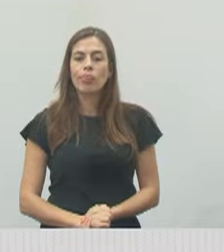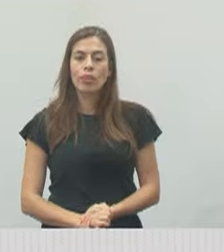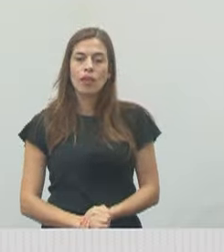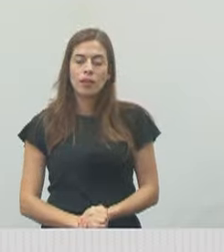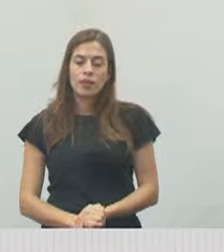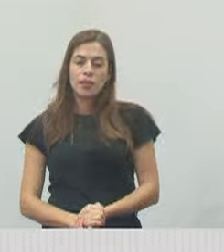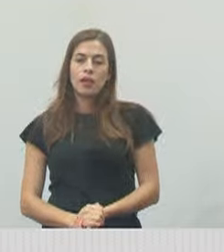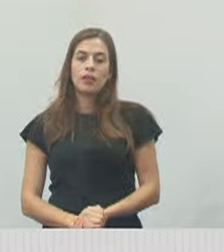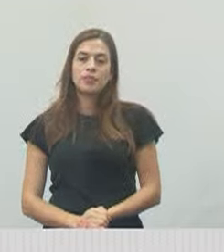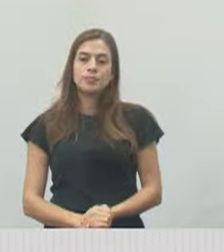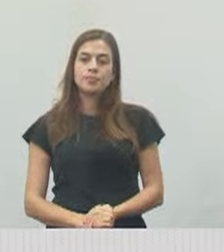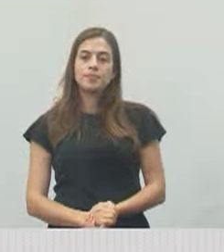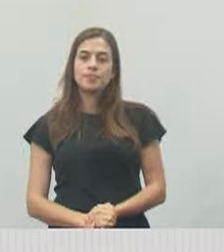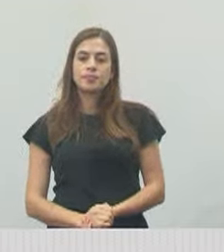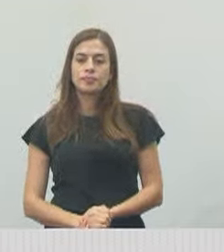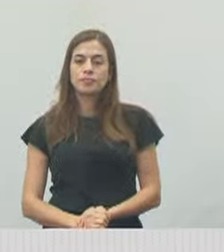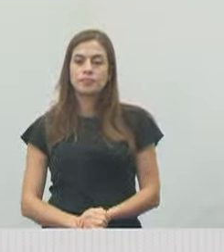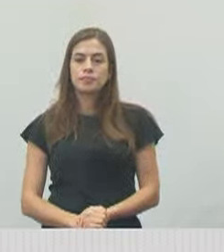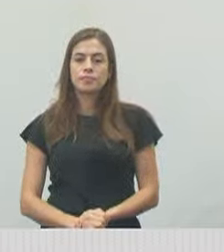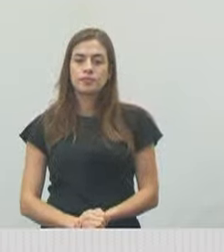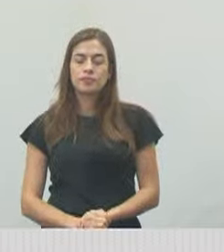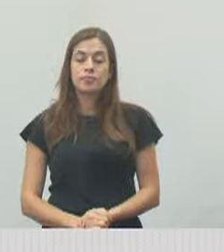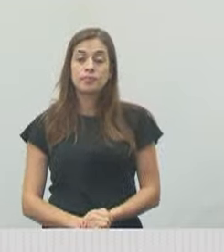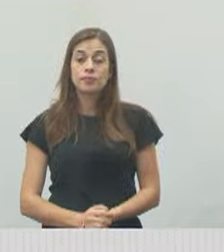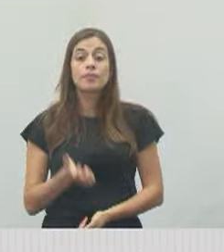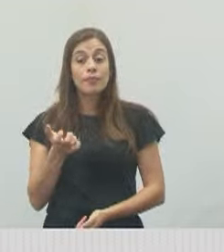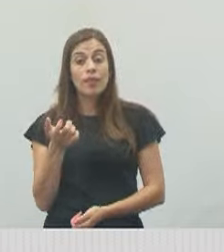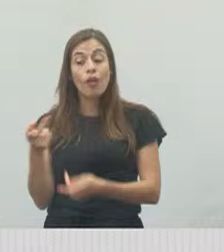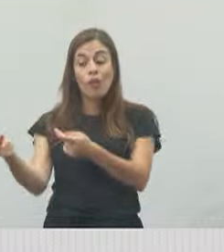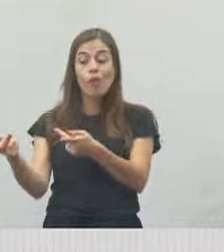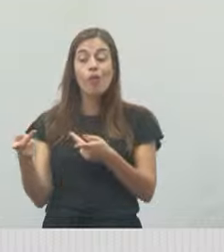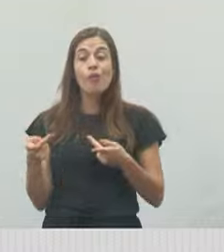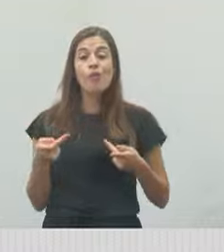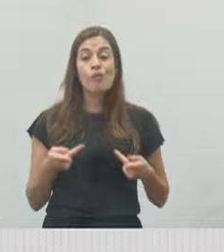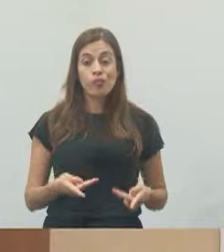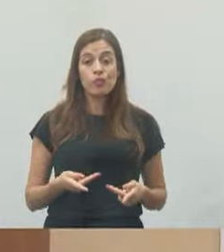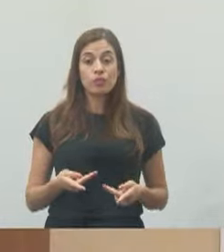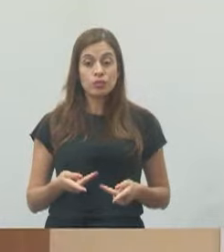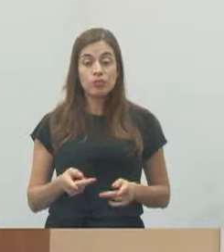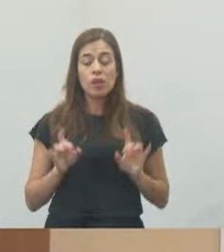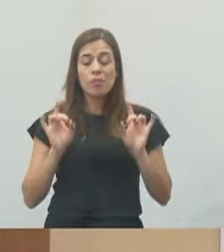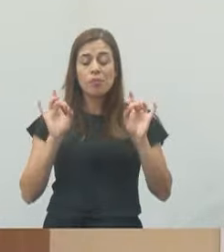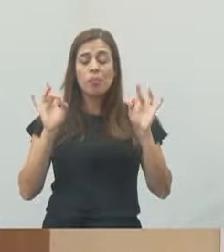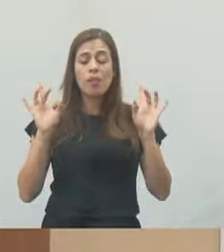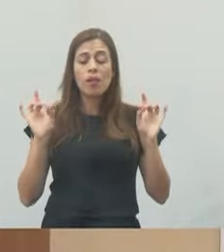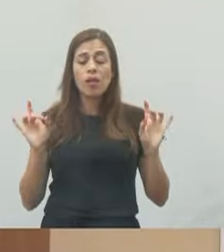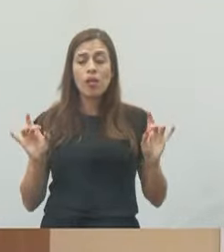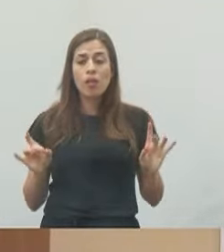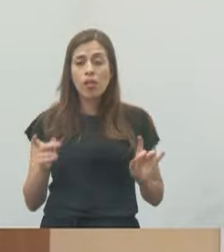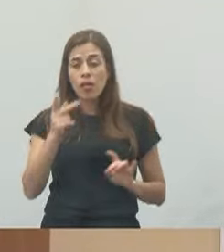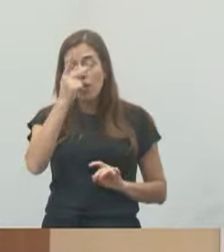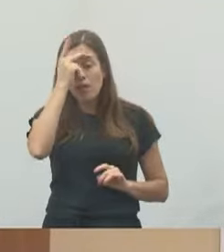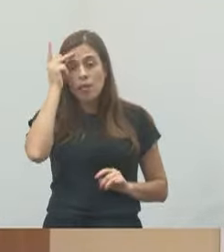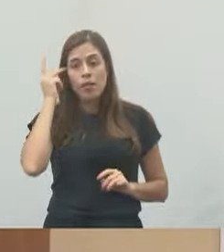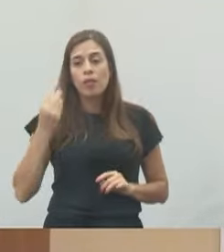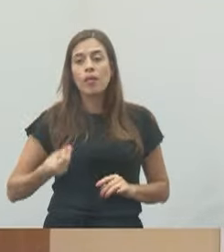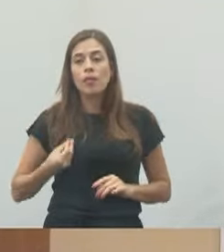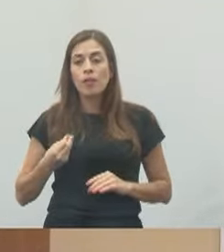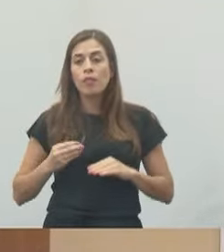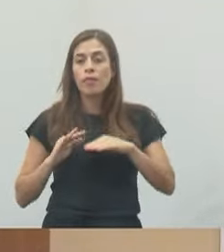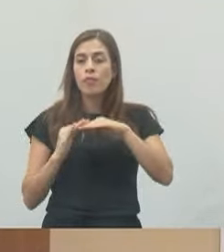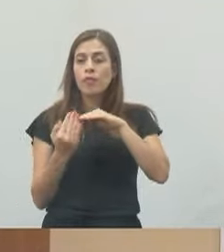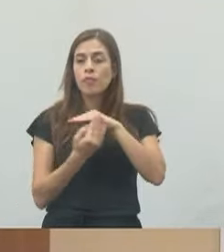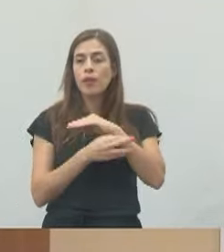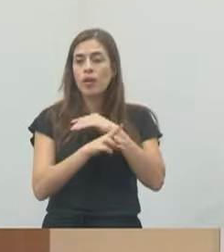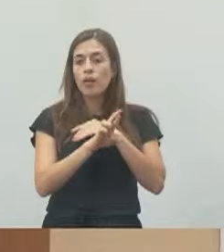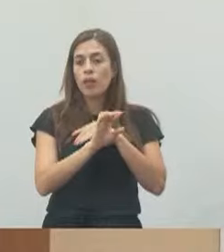Tá bom? E eu quero fazer um convite aqui especial aos moradores do Rio Cumprido.